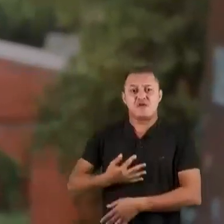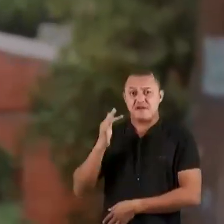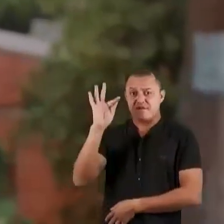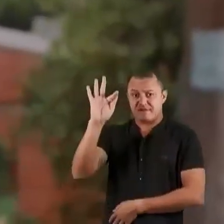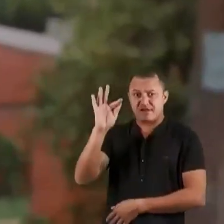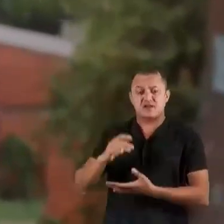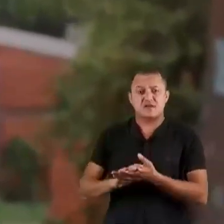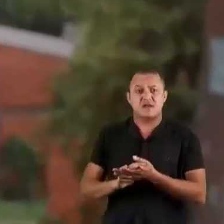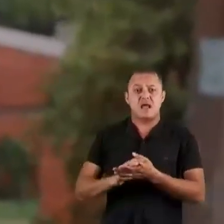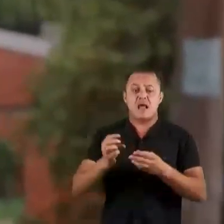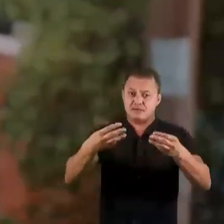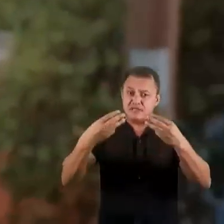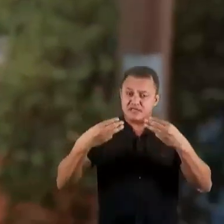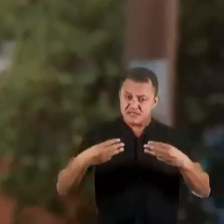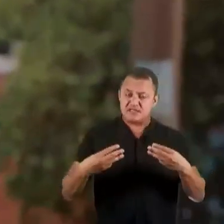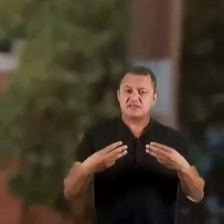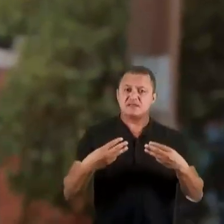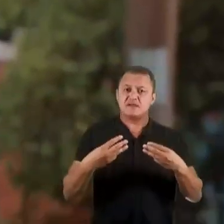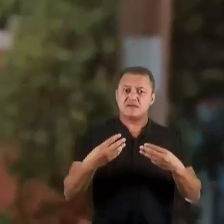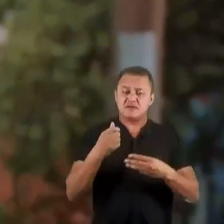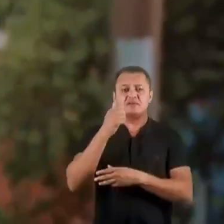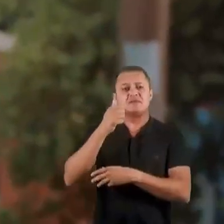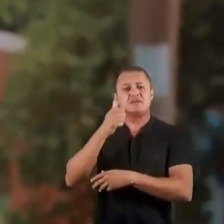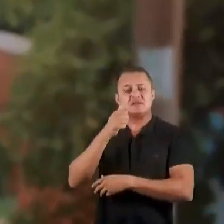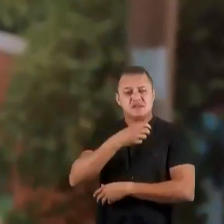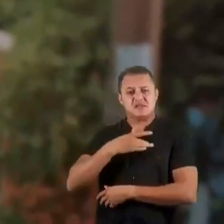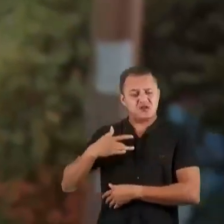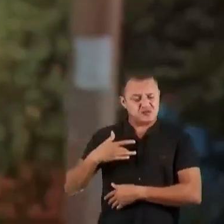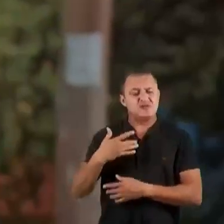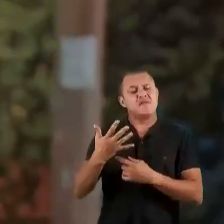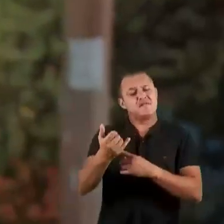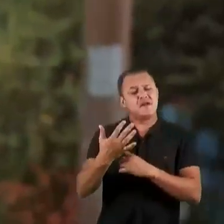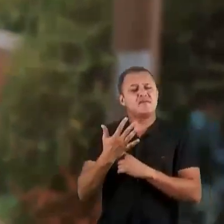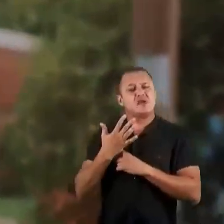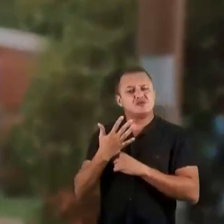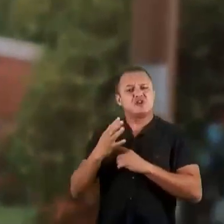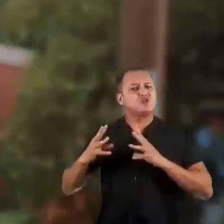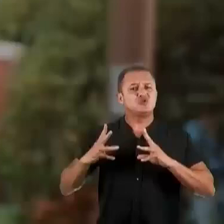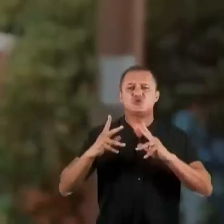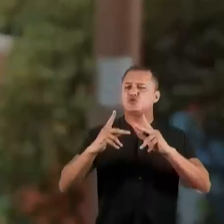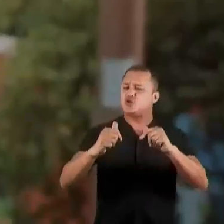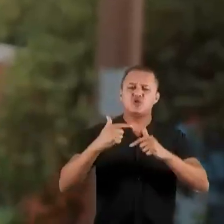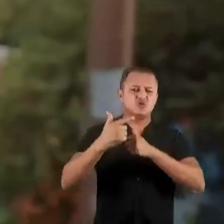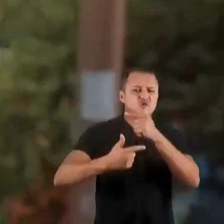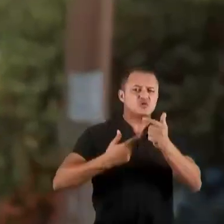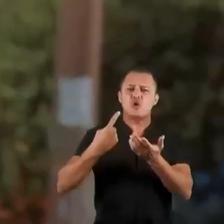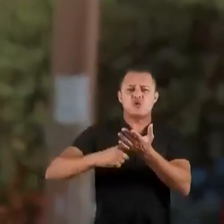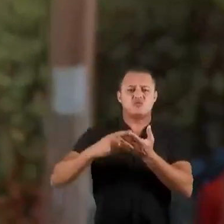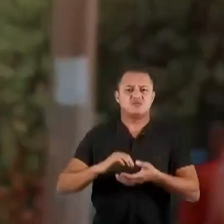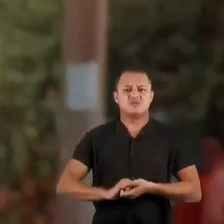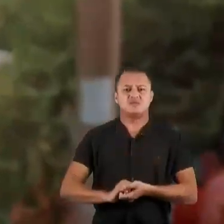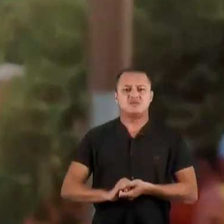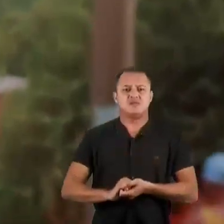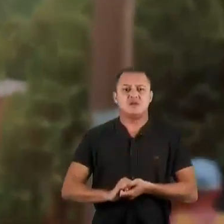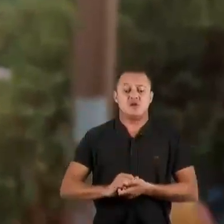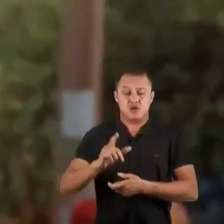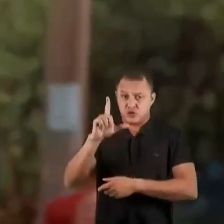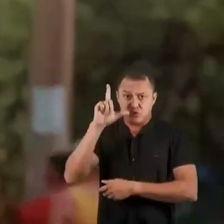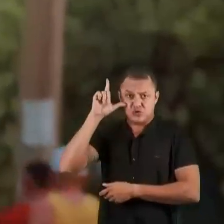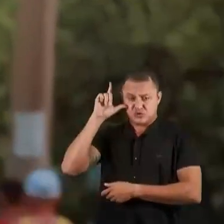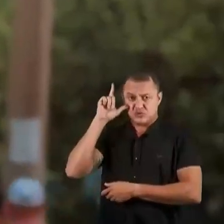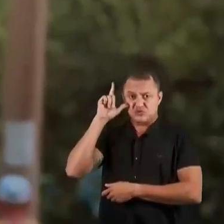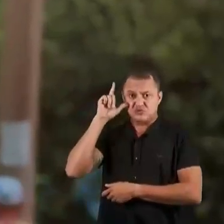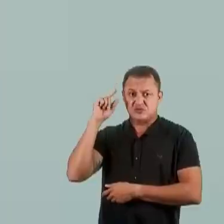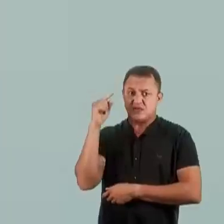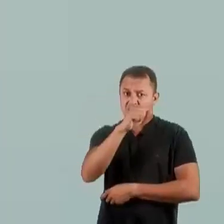parceria e os recursos do governo federal. A ministra da Saúde, Nízia Trindade, vai me ajudar a honrar todos esses